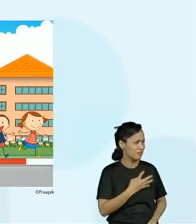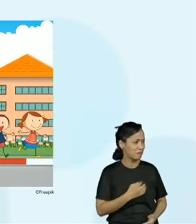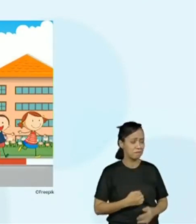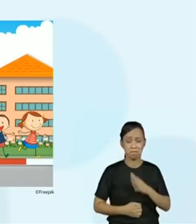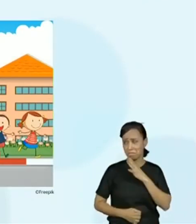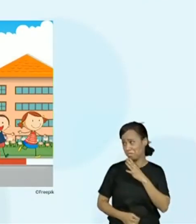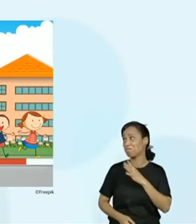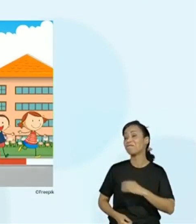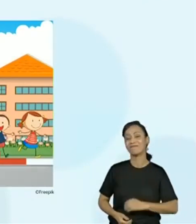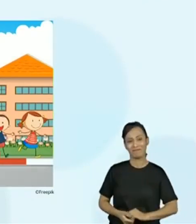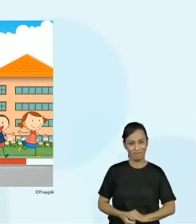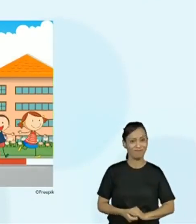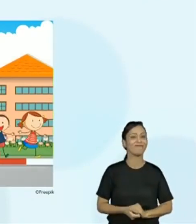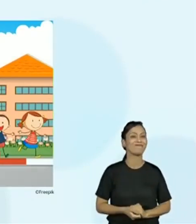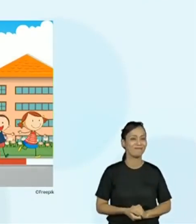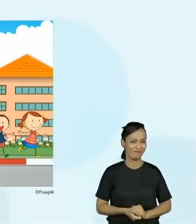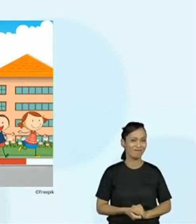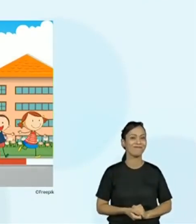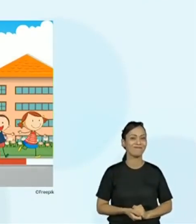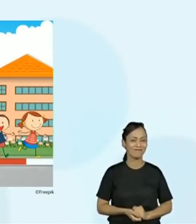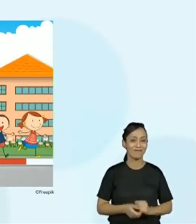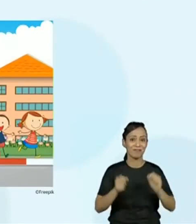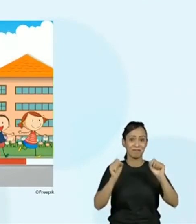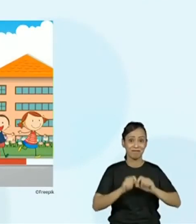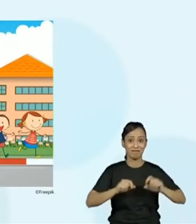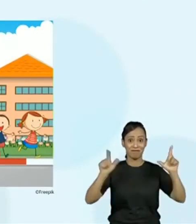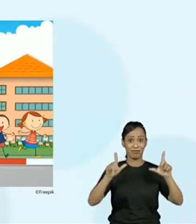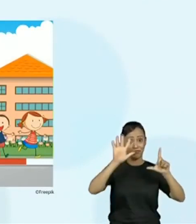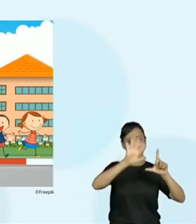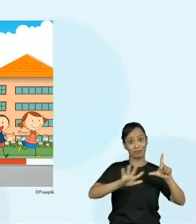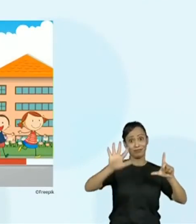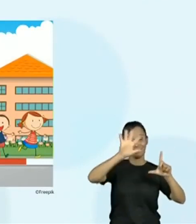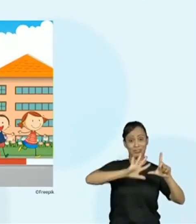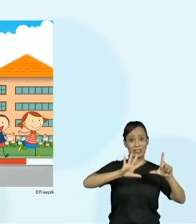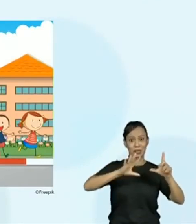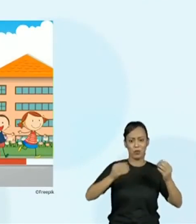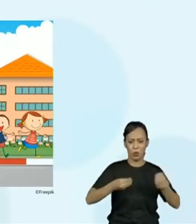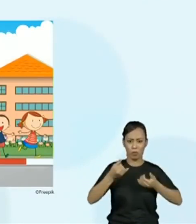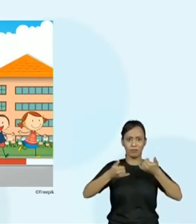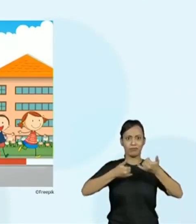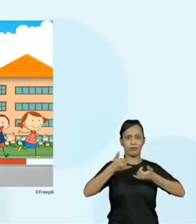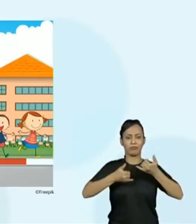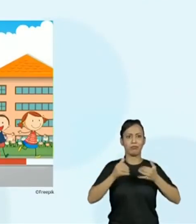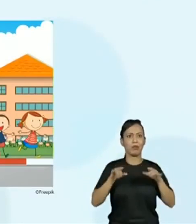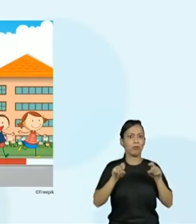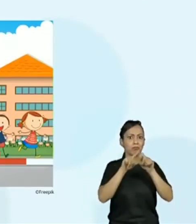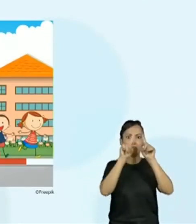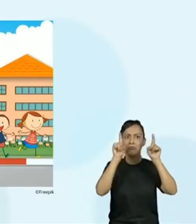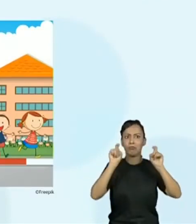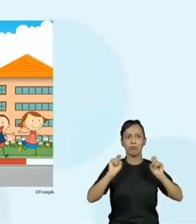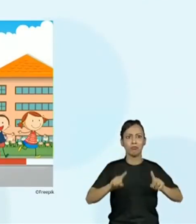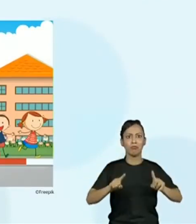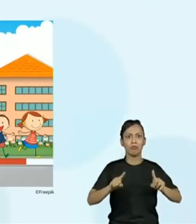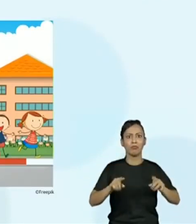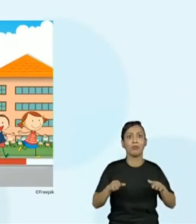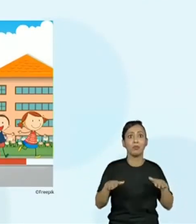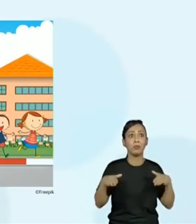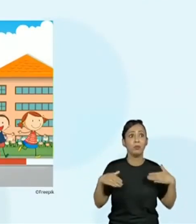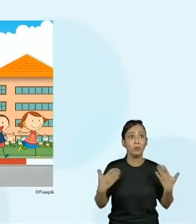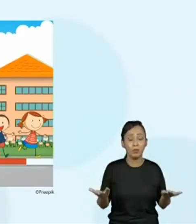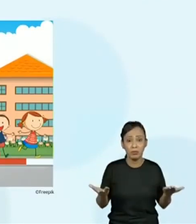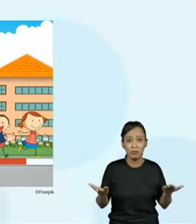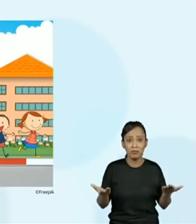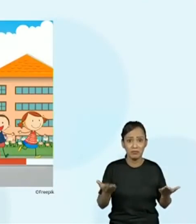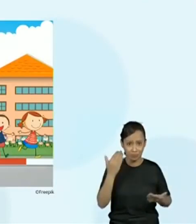conheço, professora. Conhece? Olhando para a imagem, dá para a gente pensar em qual é a brincadeira, não é? Dá para a gente pensar. Qual é a brincadeira,